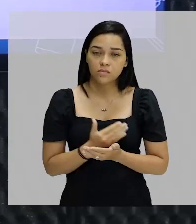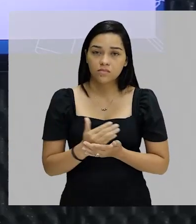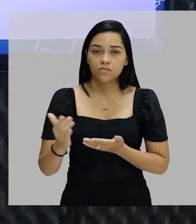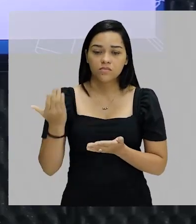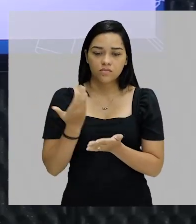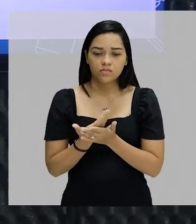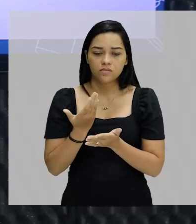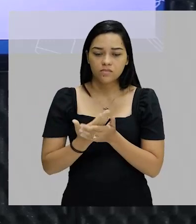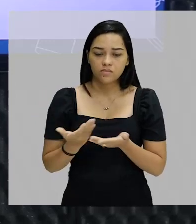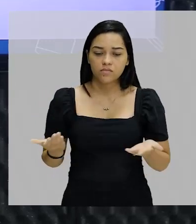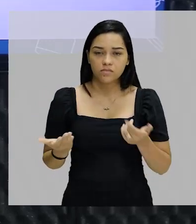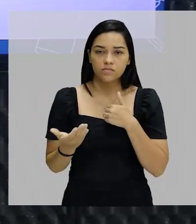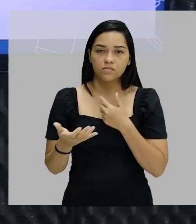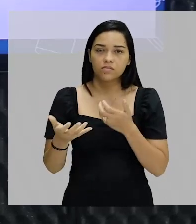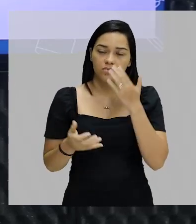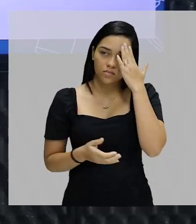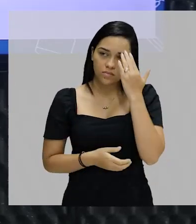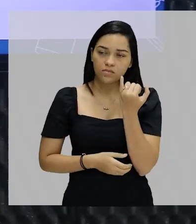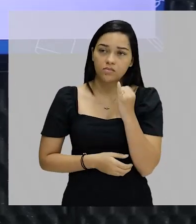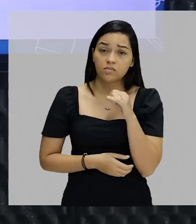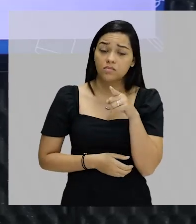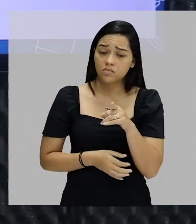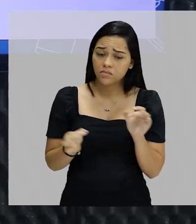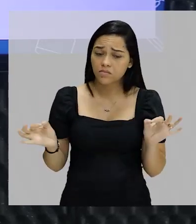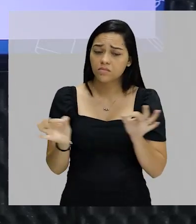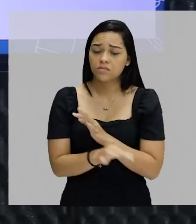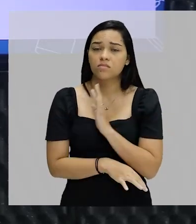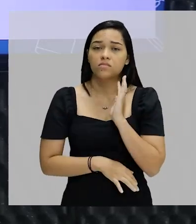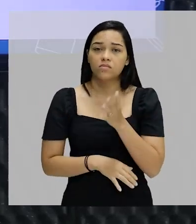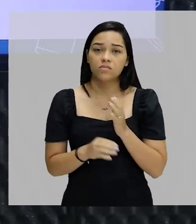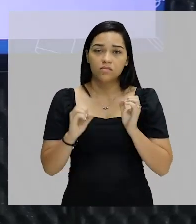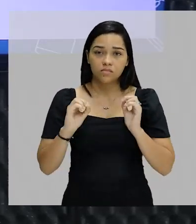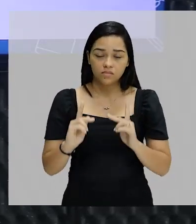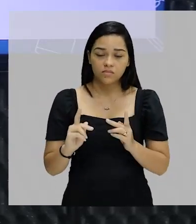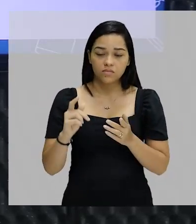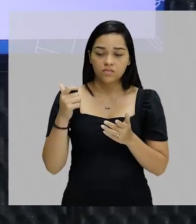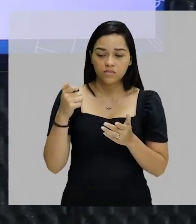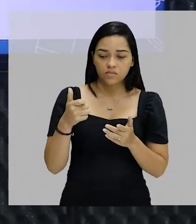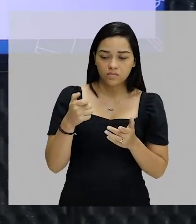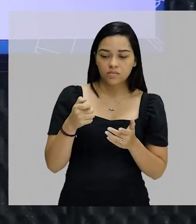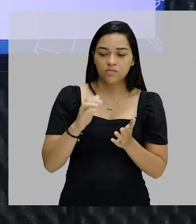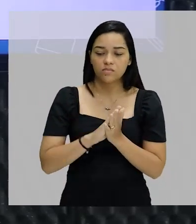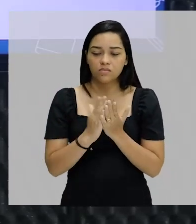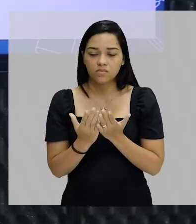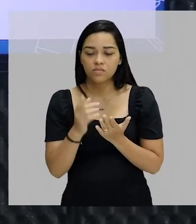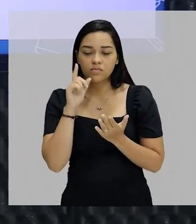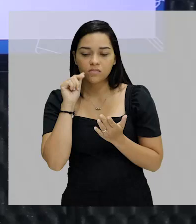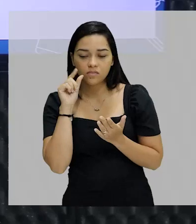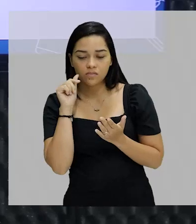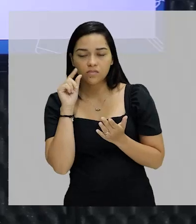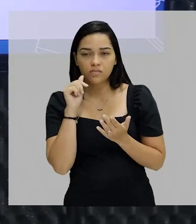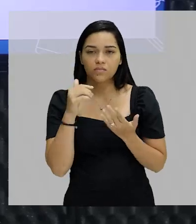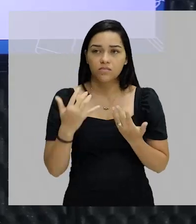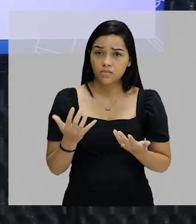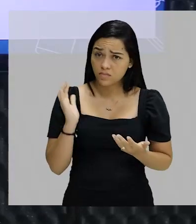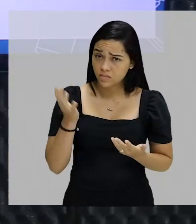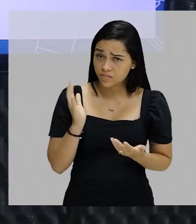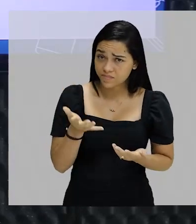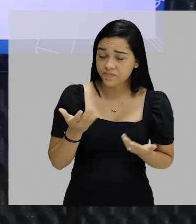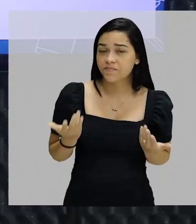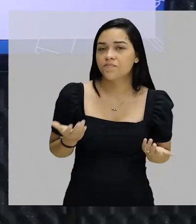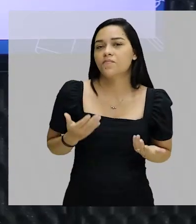aula de hoje. E eu quero saber se tu já está aí prontinho, prontinha. Já está com caneta, caderno, lápis, marca-texto? Já?